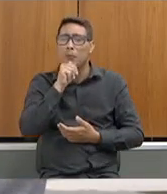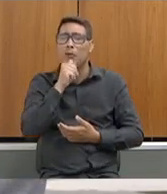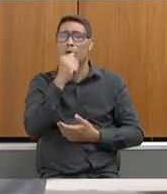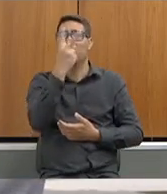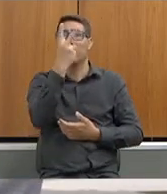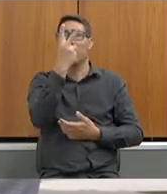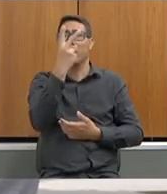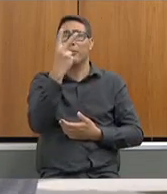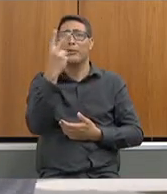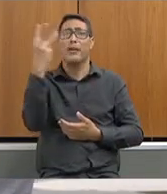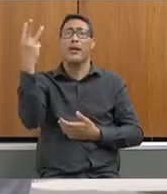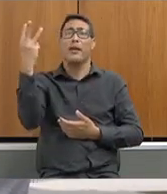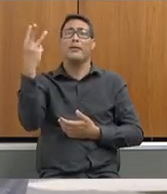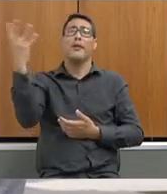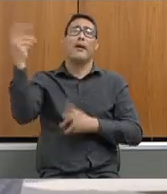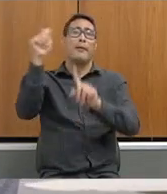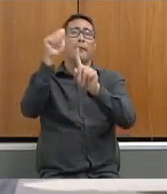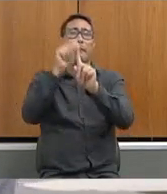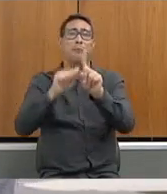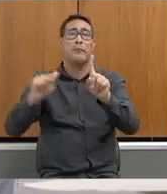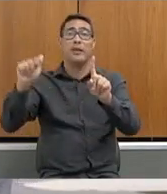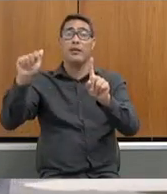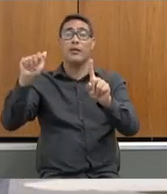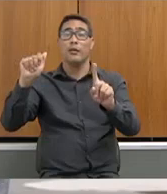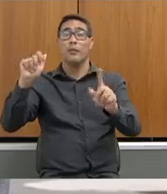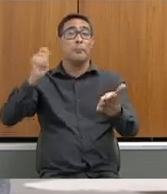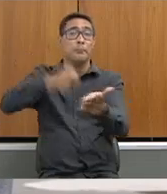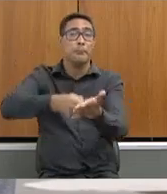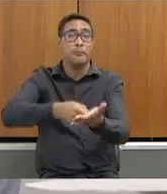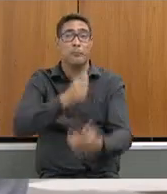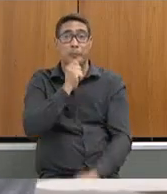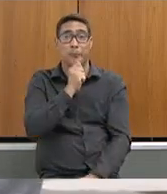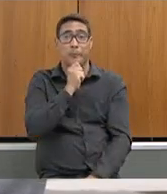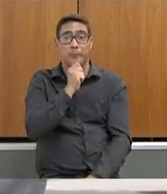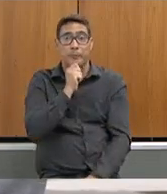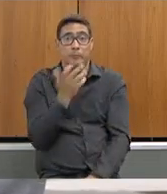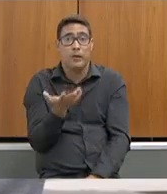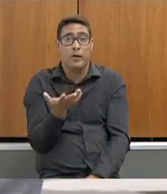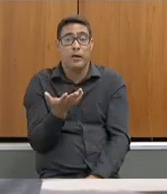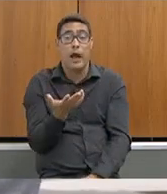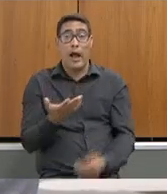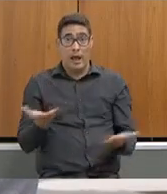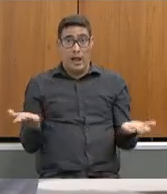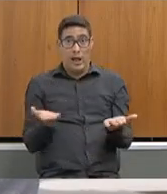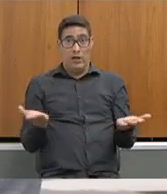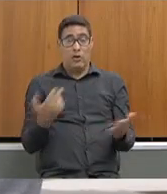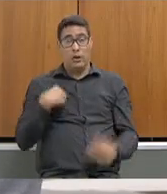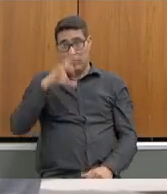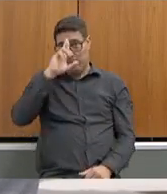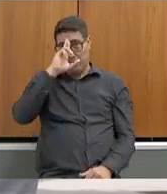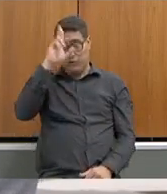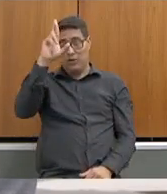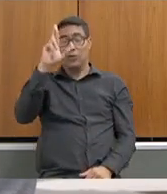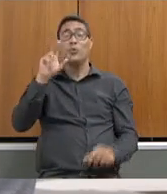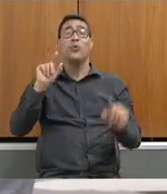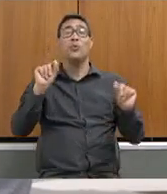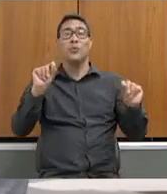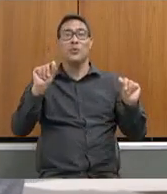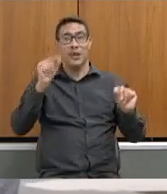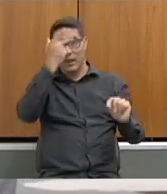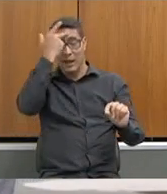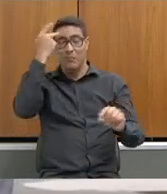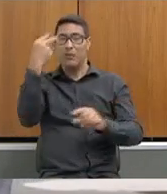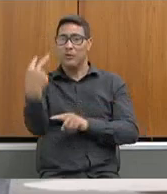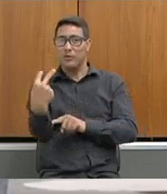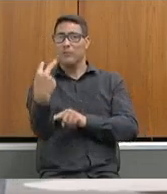termo não é pago. É nesse momento que a dignidade do diretor é colocada em prova a